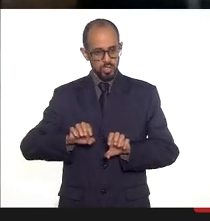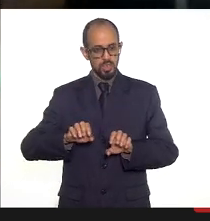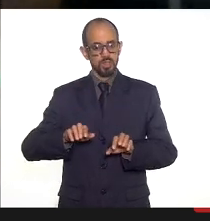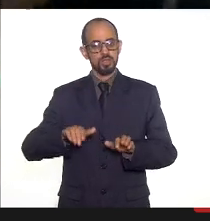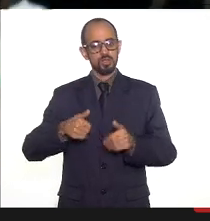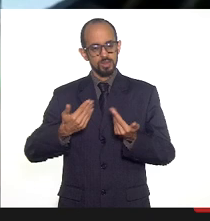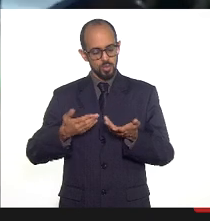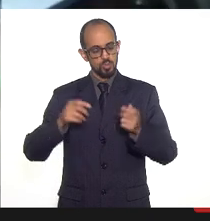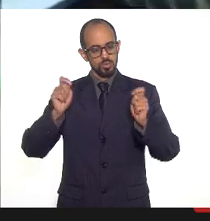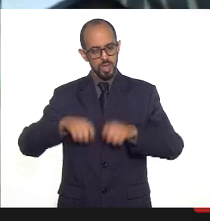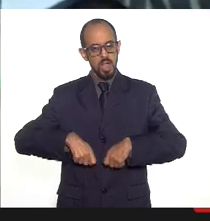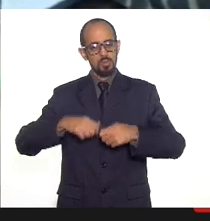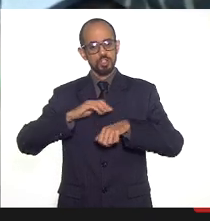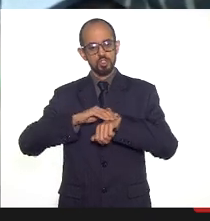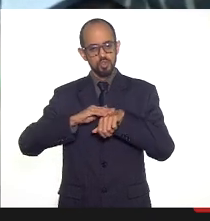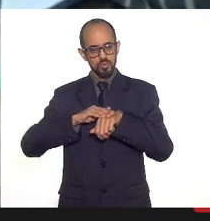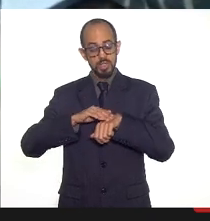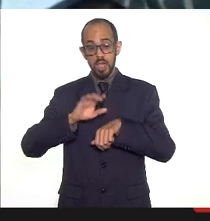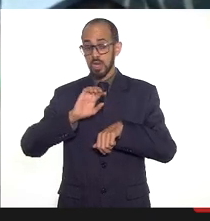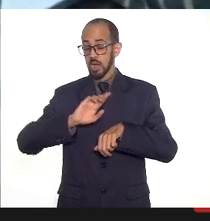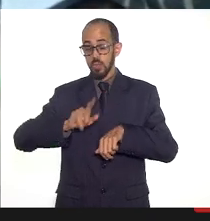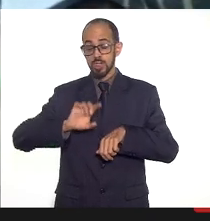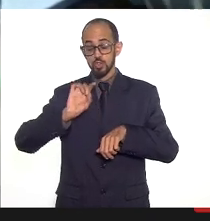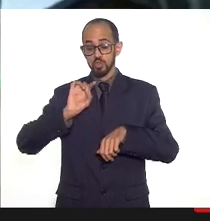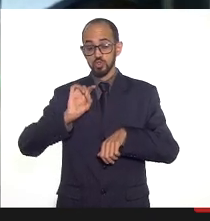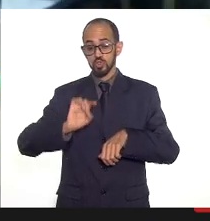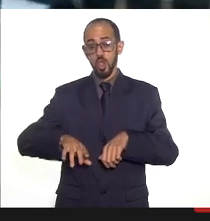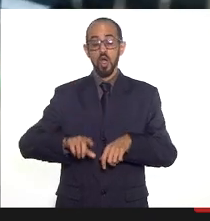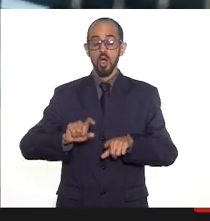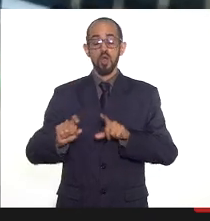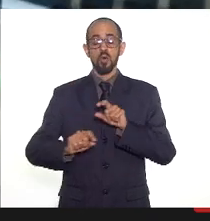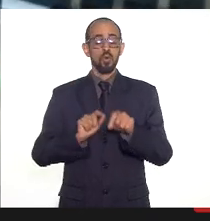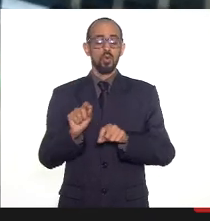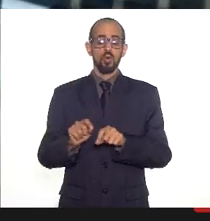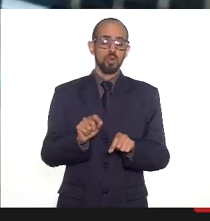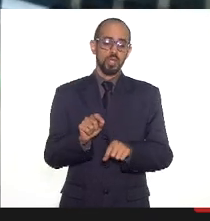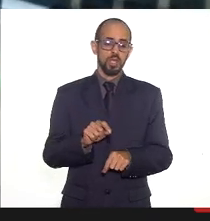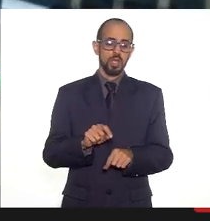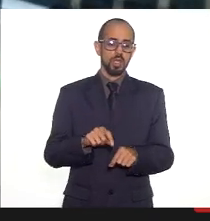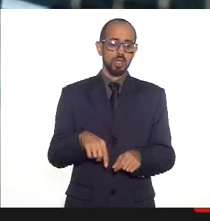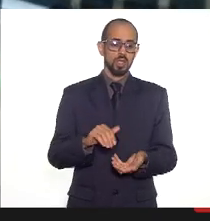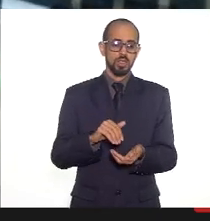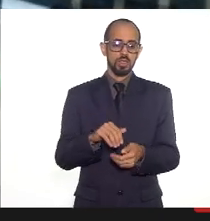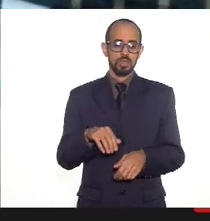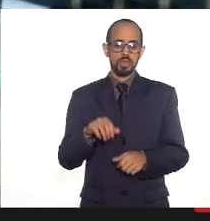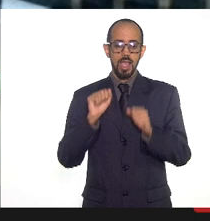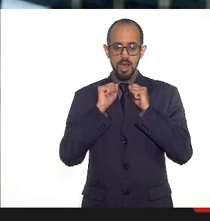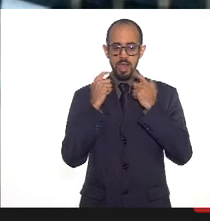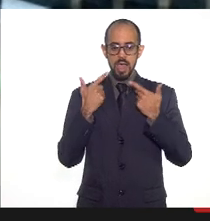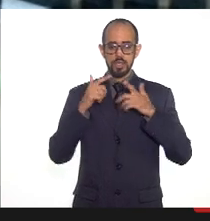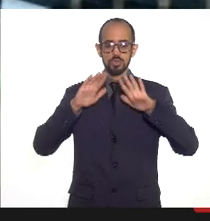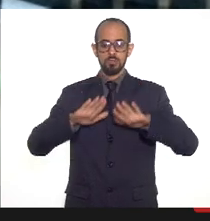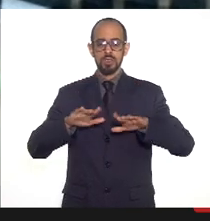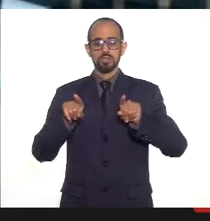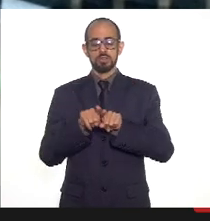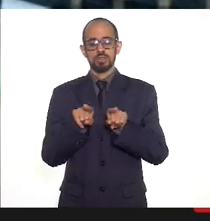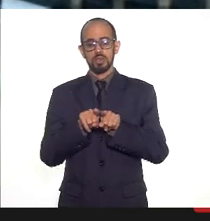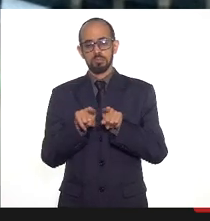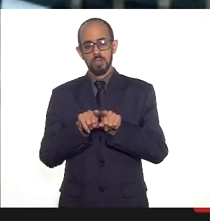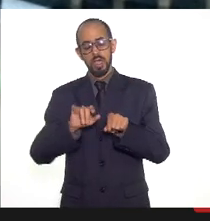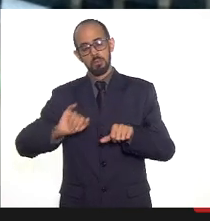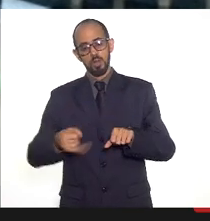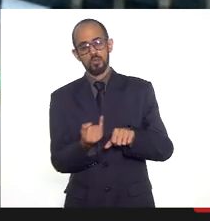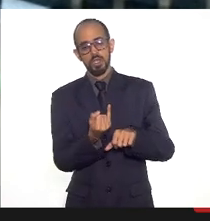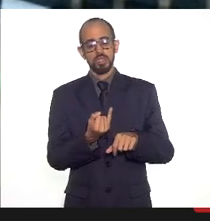conversa mais ampla não só com a sabedoria legislativa mas pegando o gancho do que